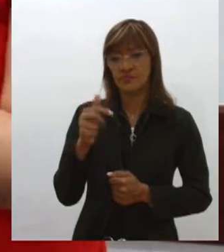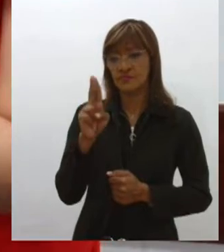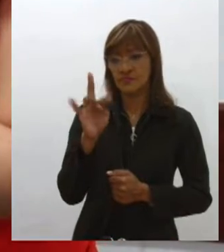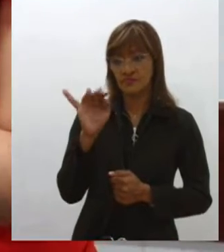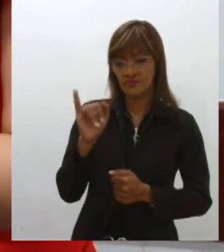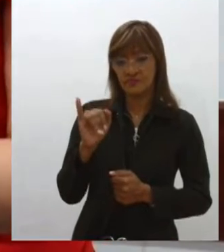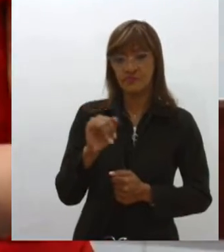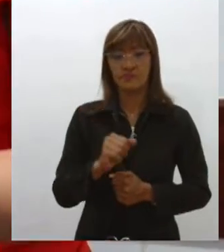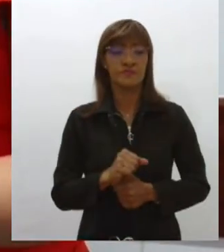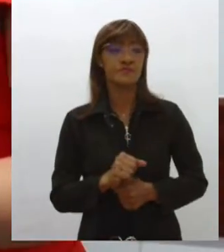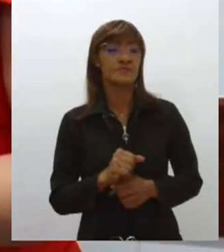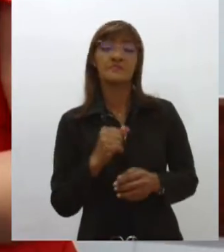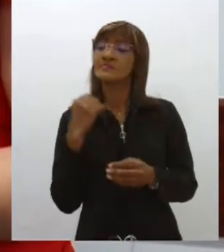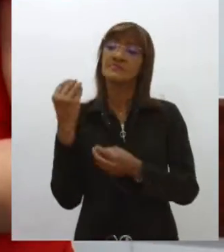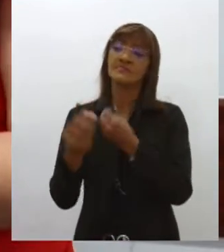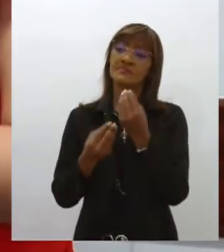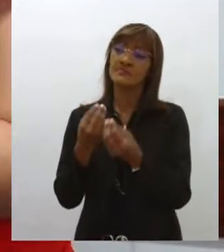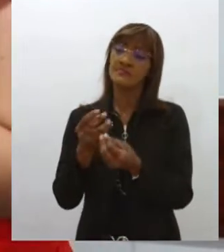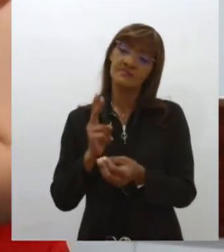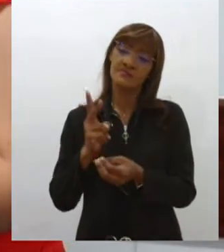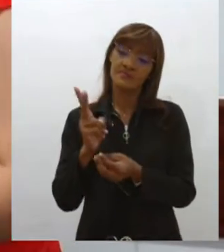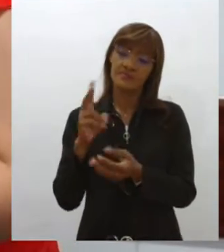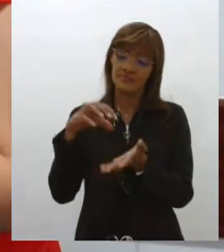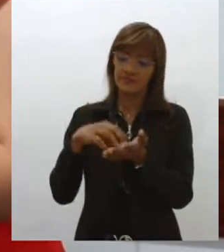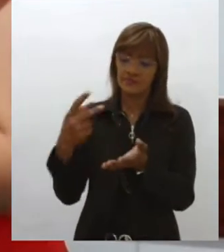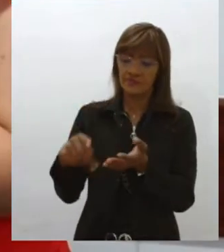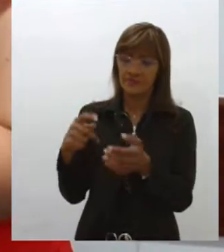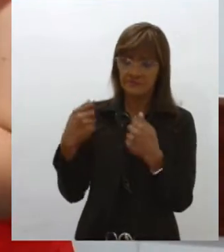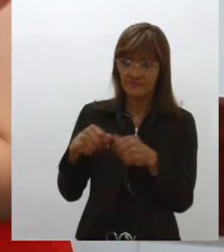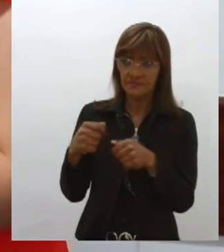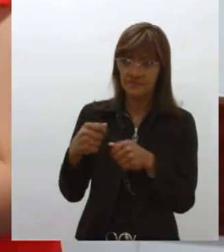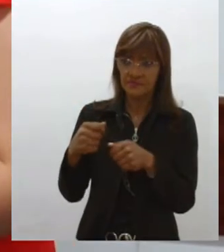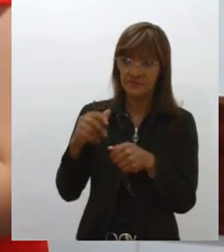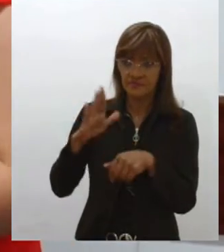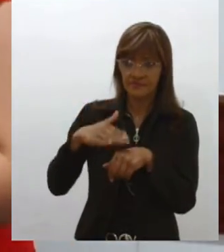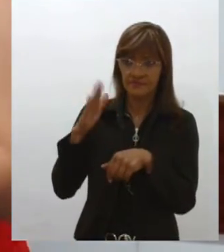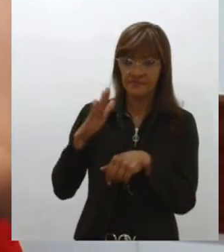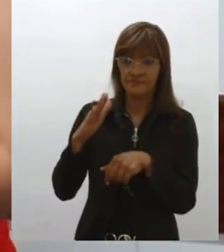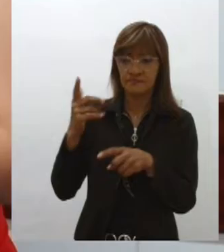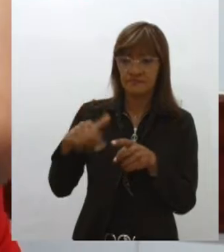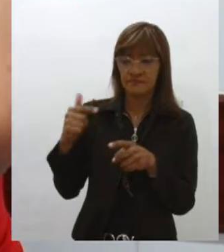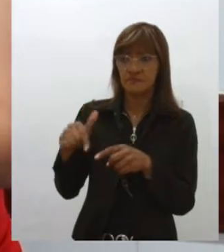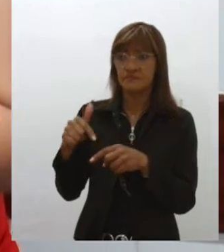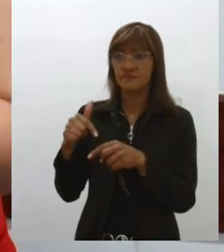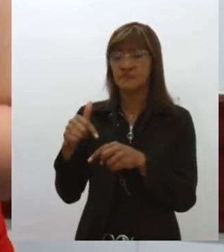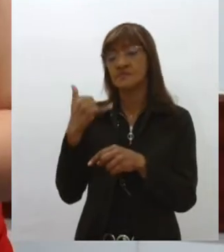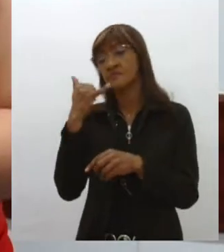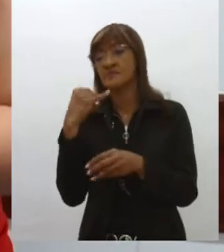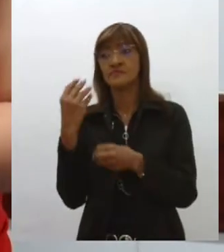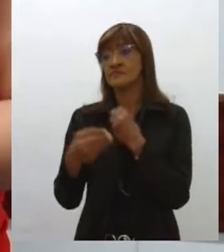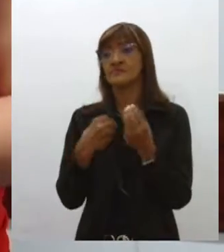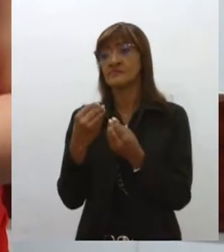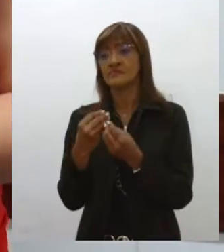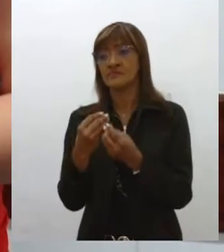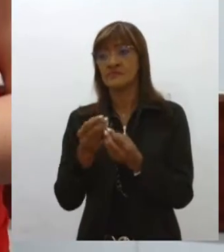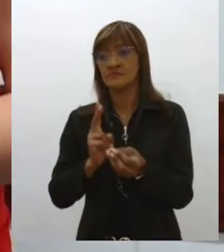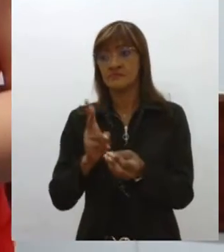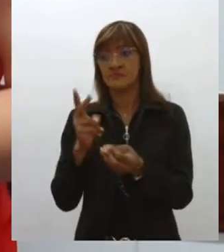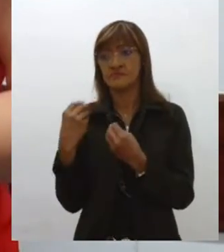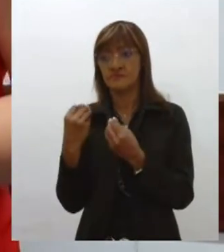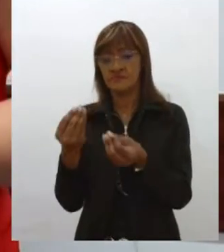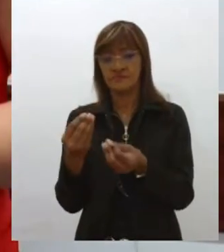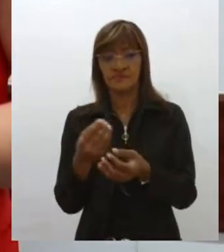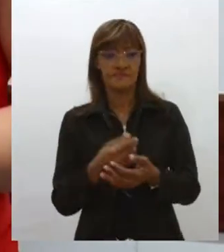E como é que está o banco de leite aqui? Está precisando de mais doação? As mulheres podem entrar em contato com vocês? Como é faz para aumentar esse número de doação? Então,